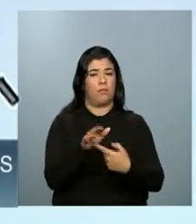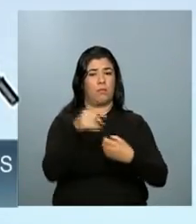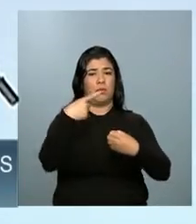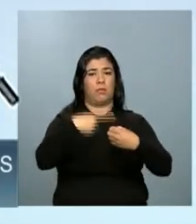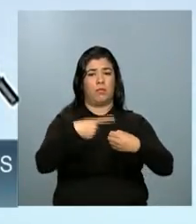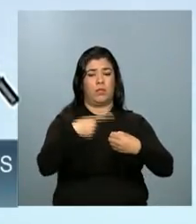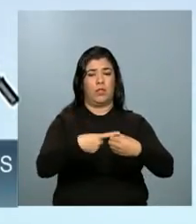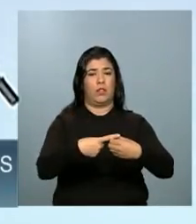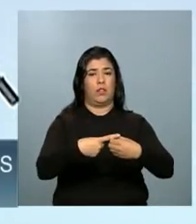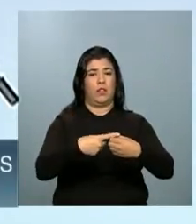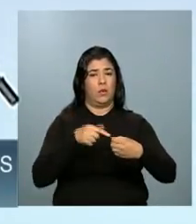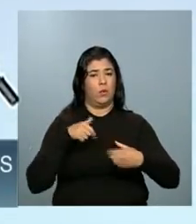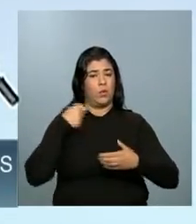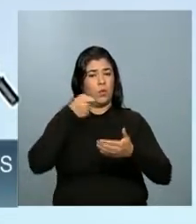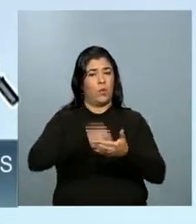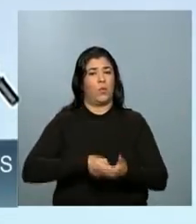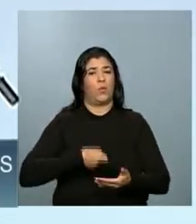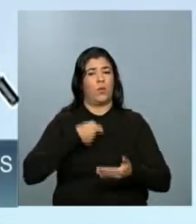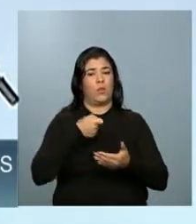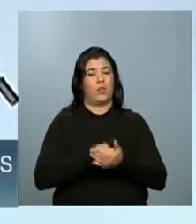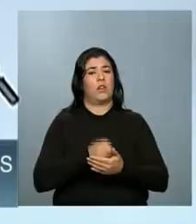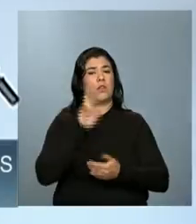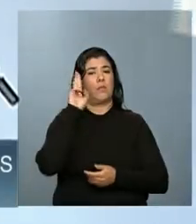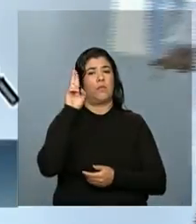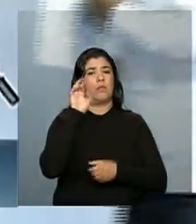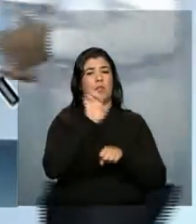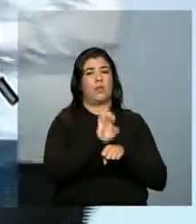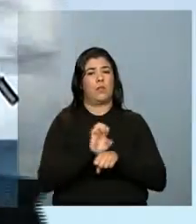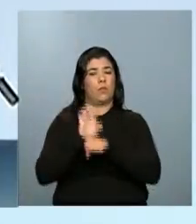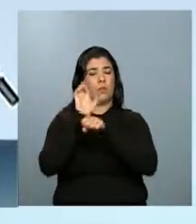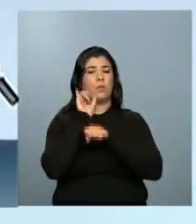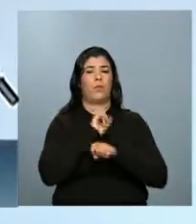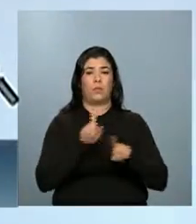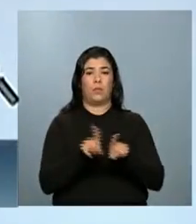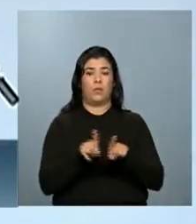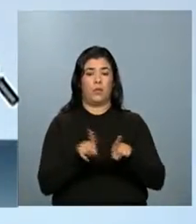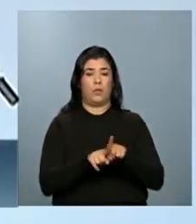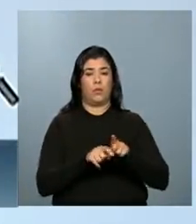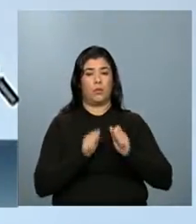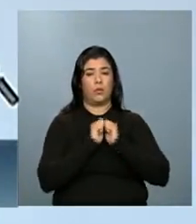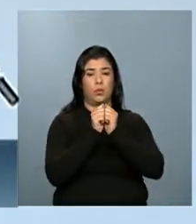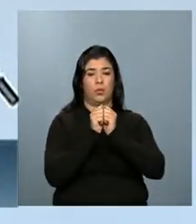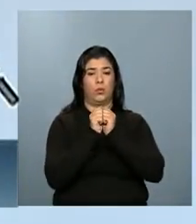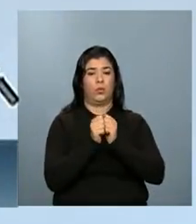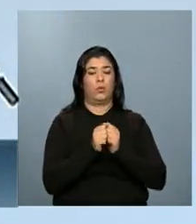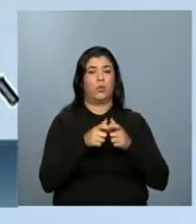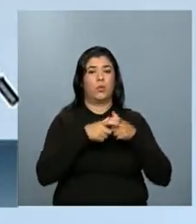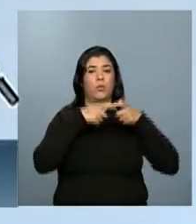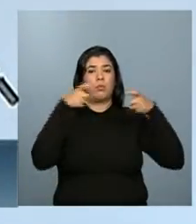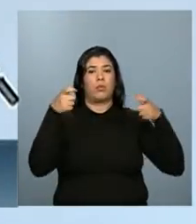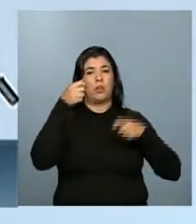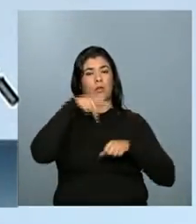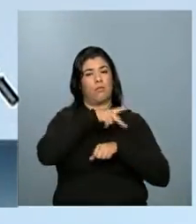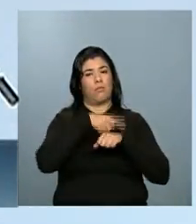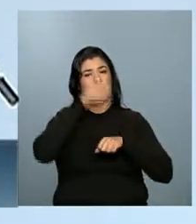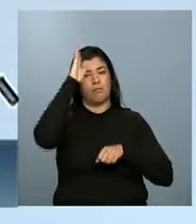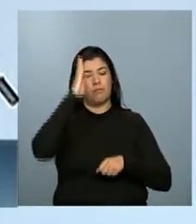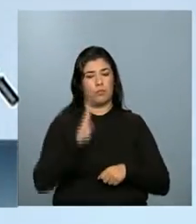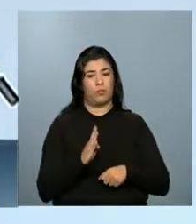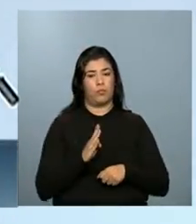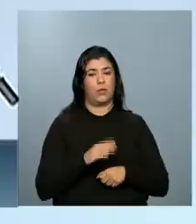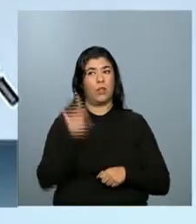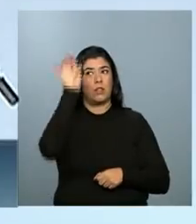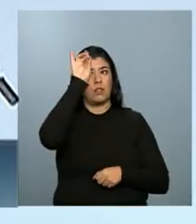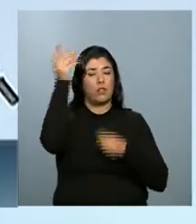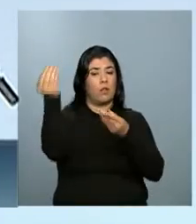estarmos à frente do Estado de Minas Gerais e de estar à frente do nosso grande Brasil. Então, quando